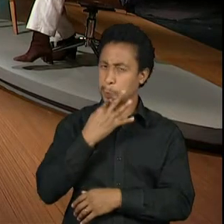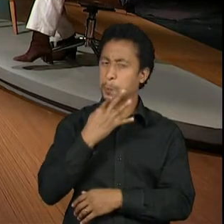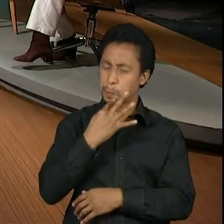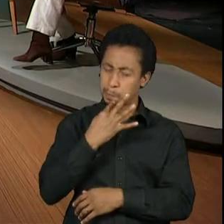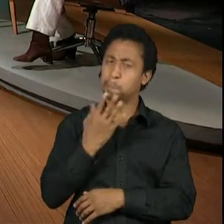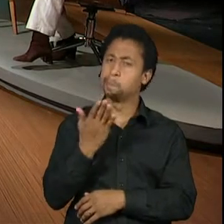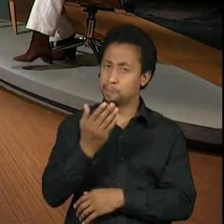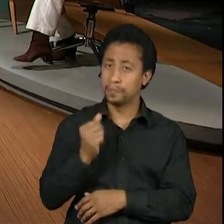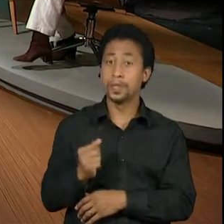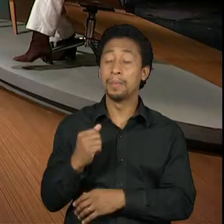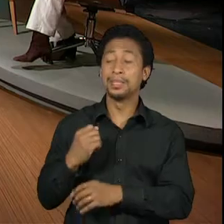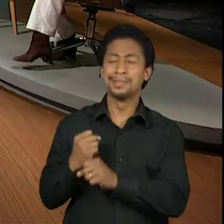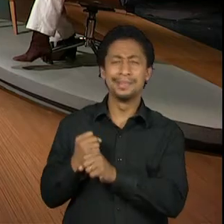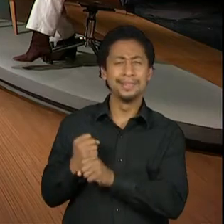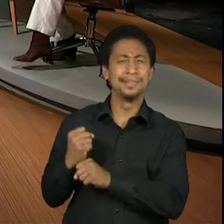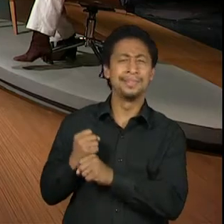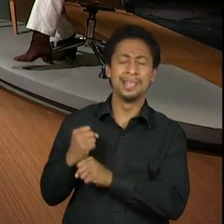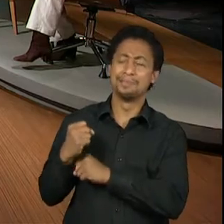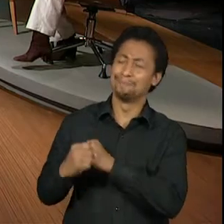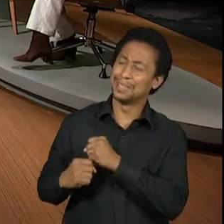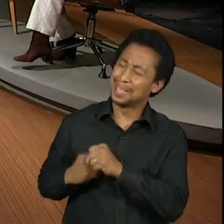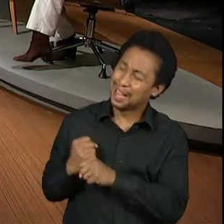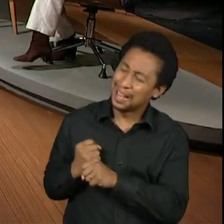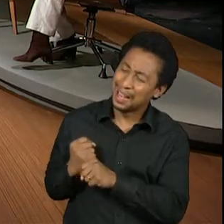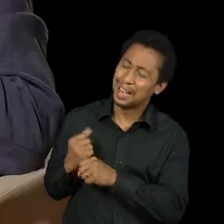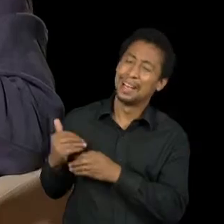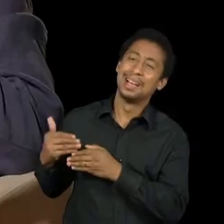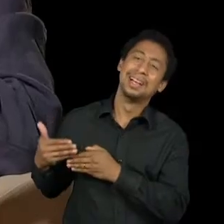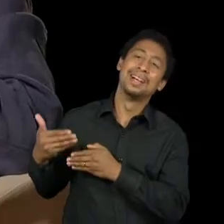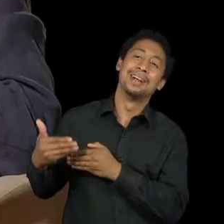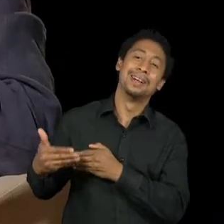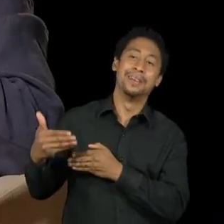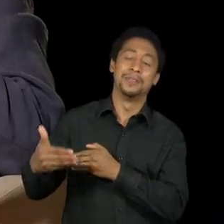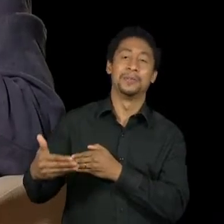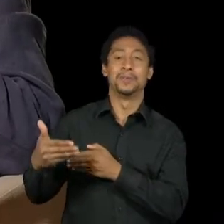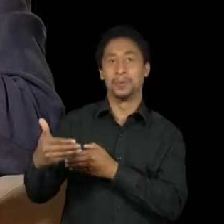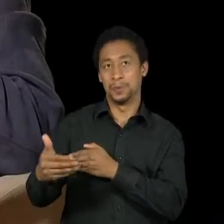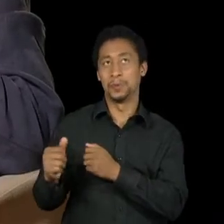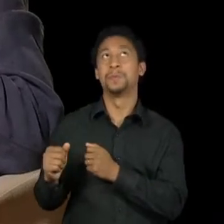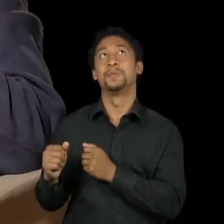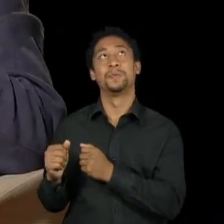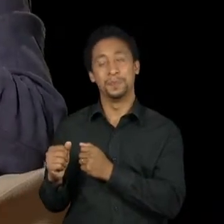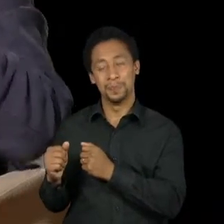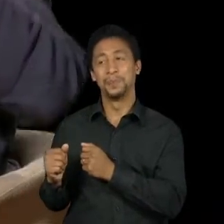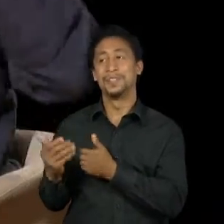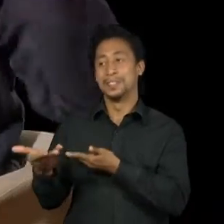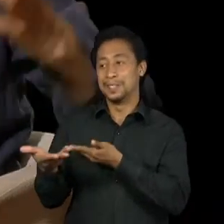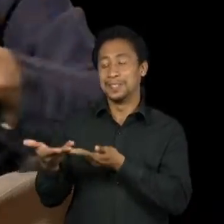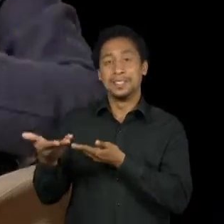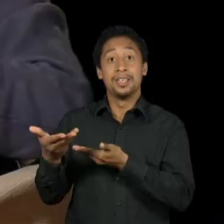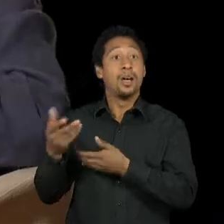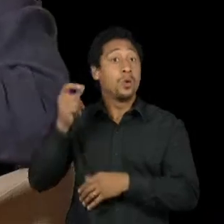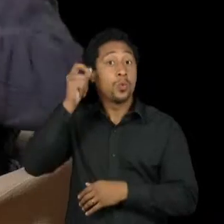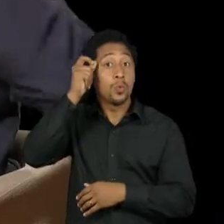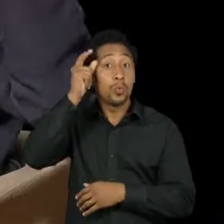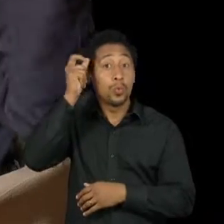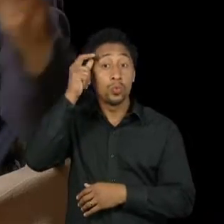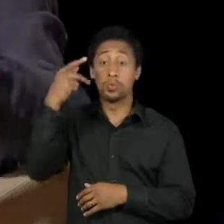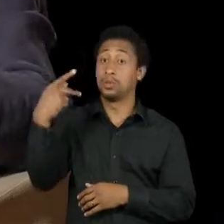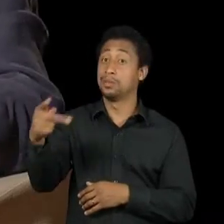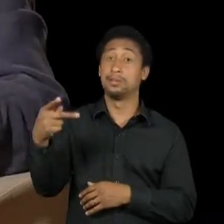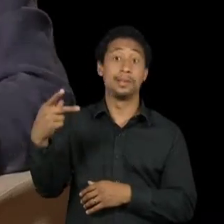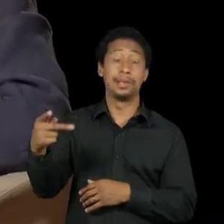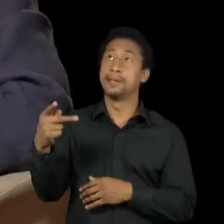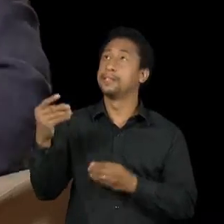E anos, anos fez aula com a dona Maria Dushnes. E é uma pessoa de uma cultura, uma cultura